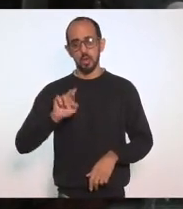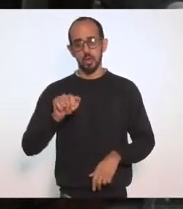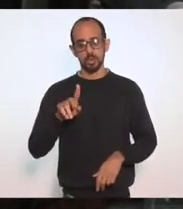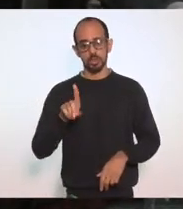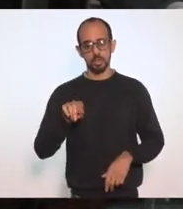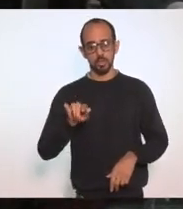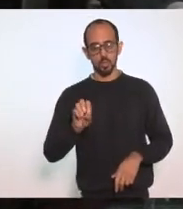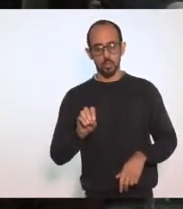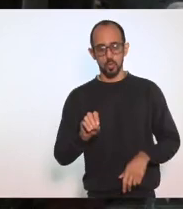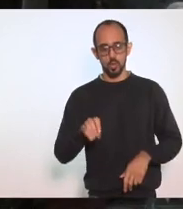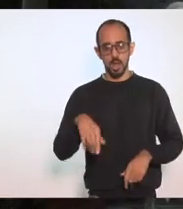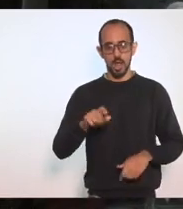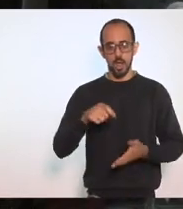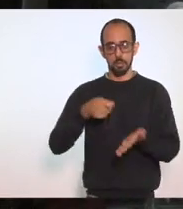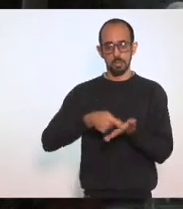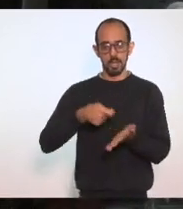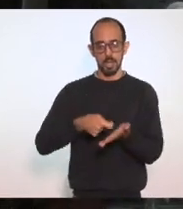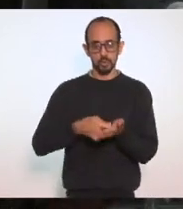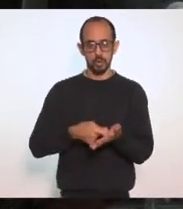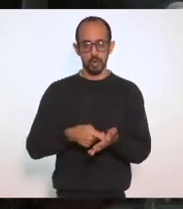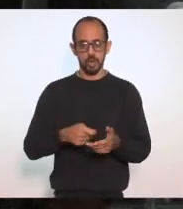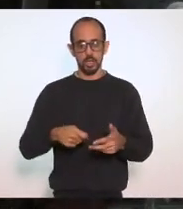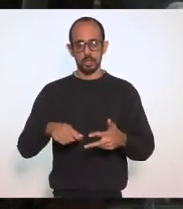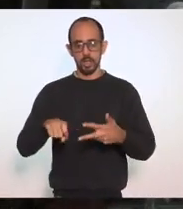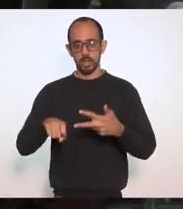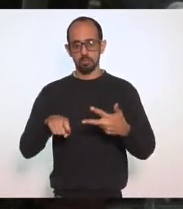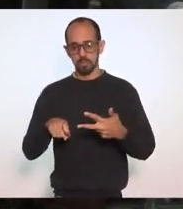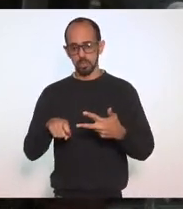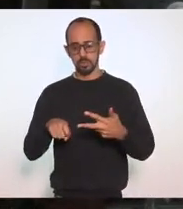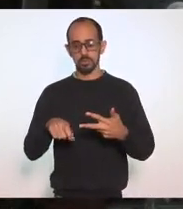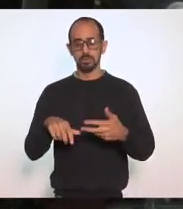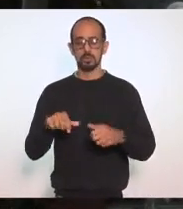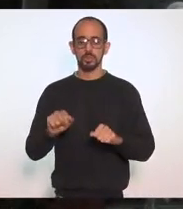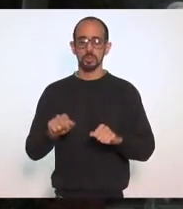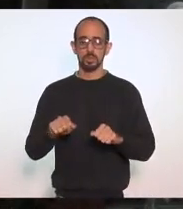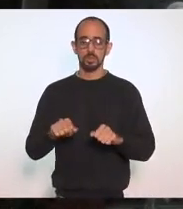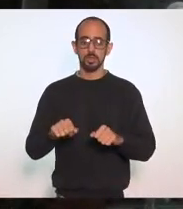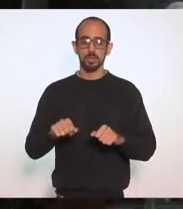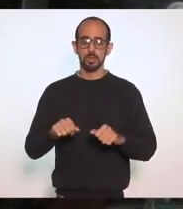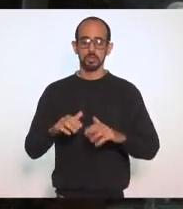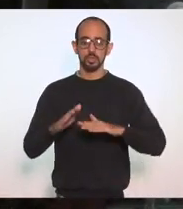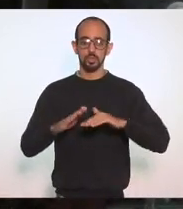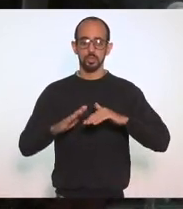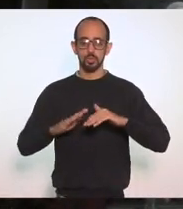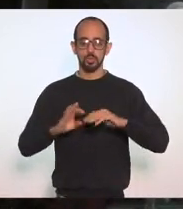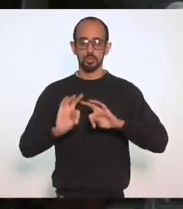obrigatoriedade Da administração Pública Direta Indireta Autarquia E fundacional